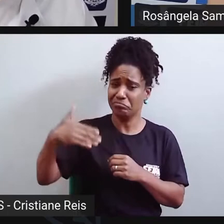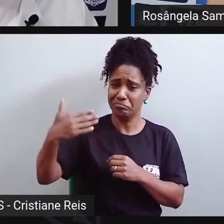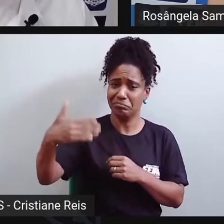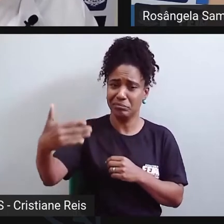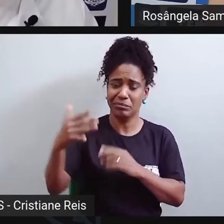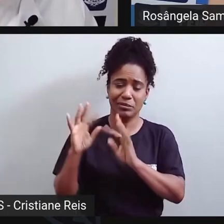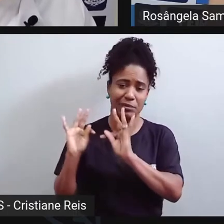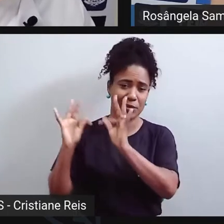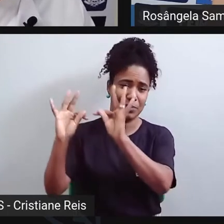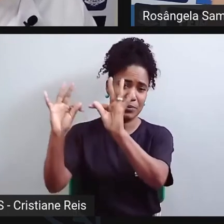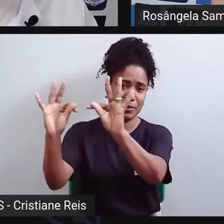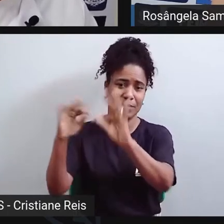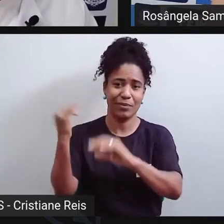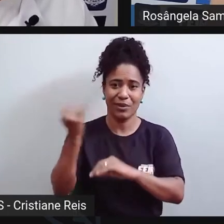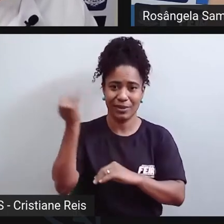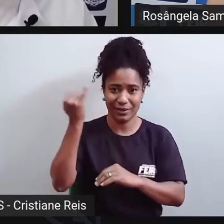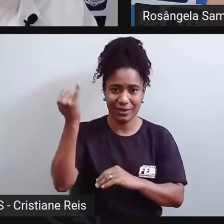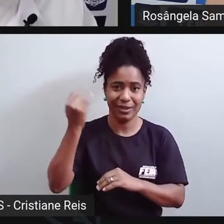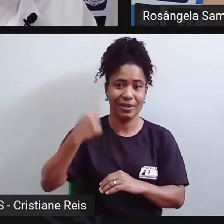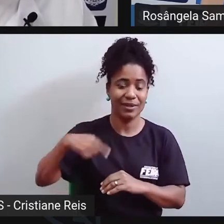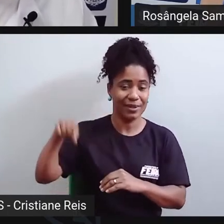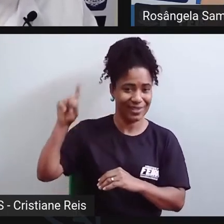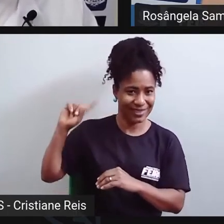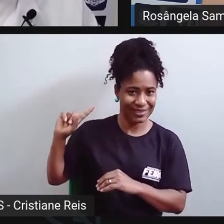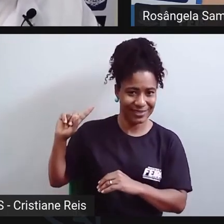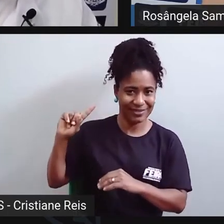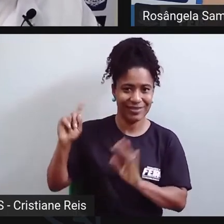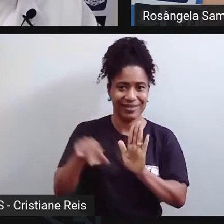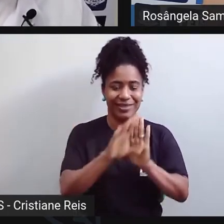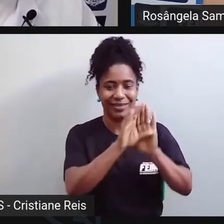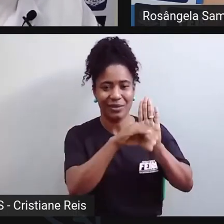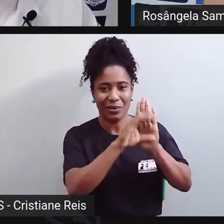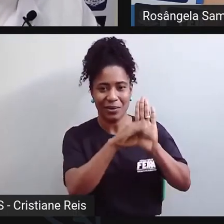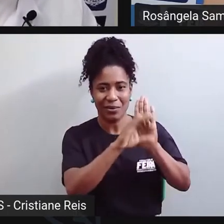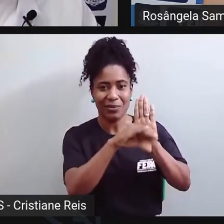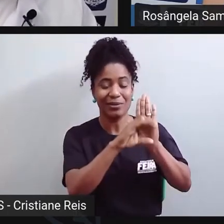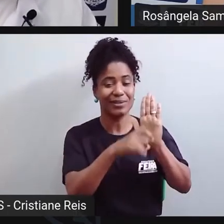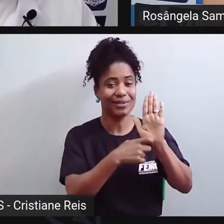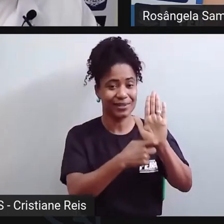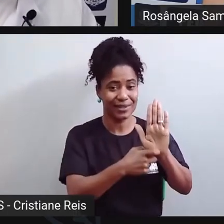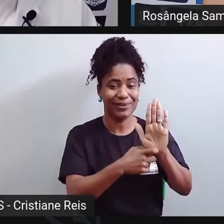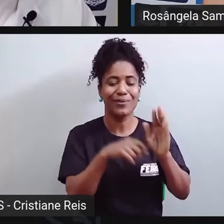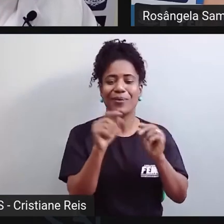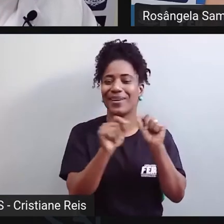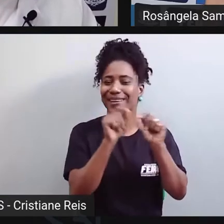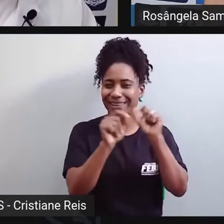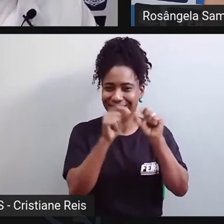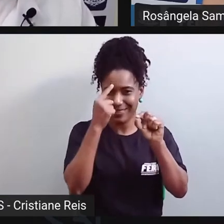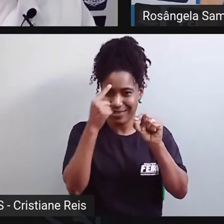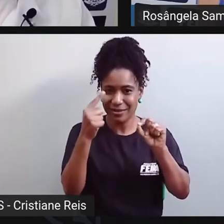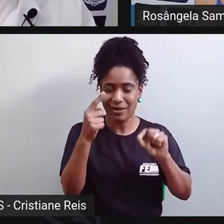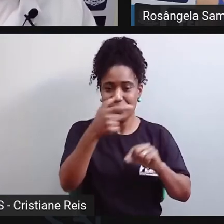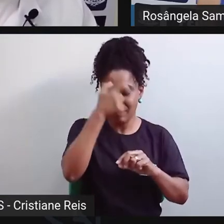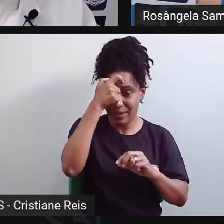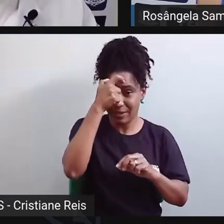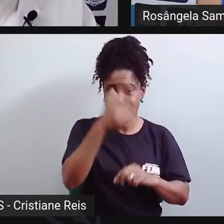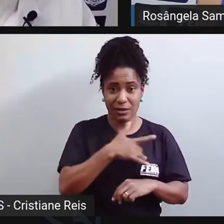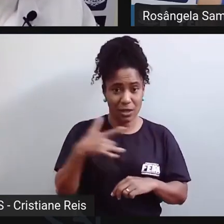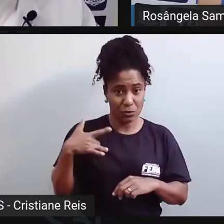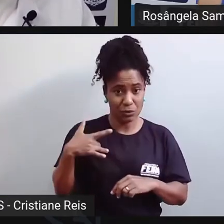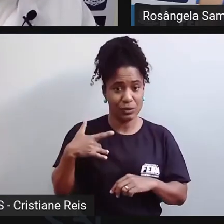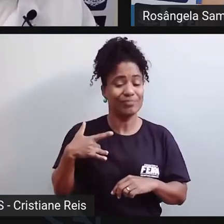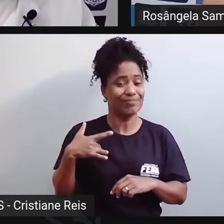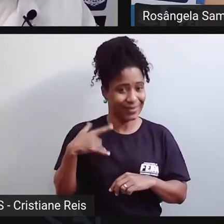Assim como aquilo que eu falei no início, né, do conceito de saúde mental, o que nós temos de fazer é equilibrar isso.